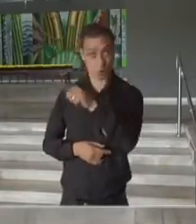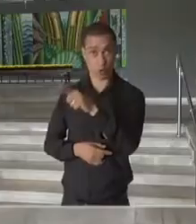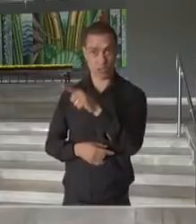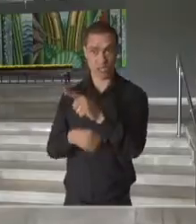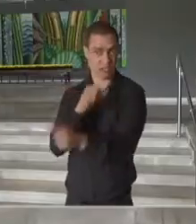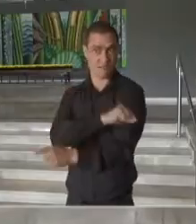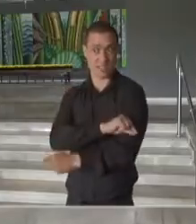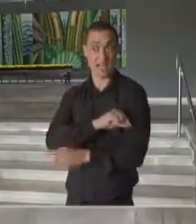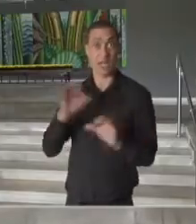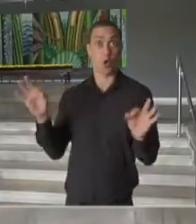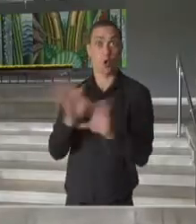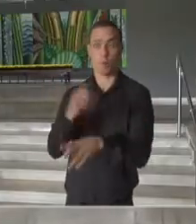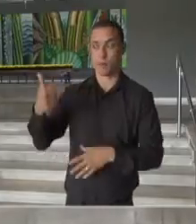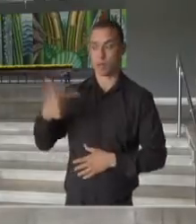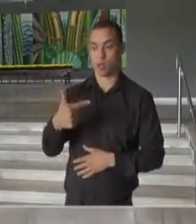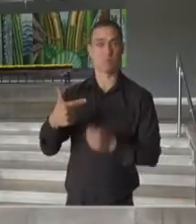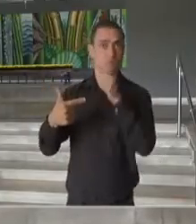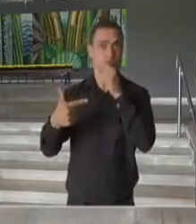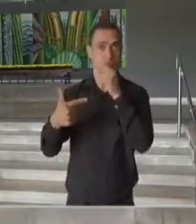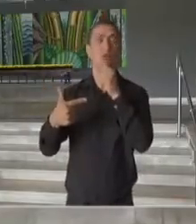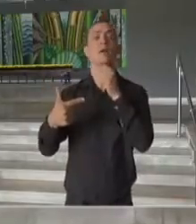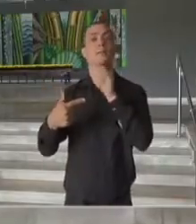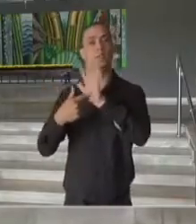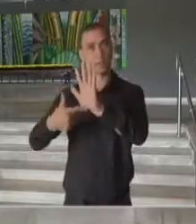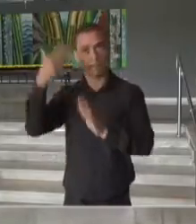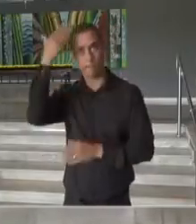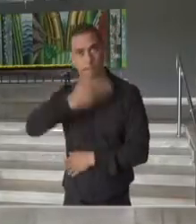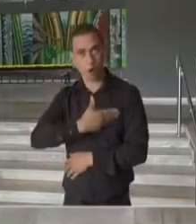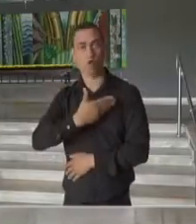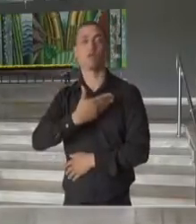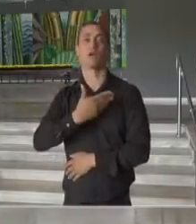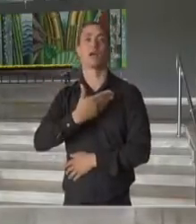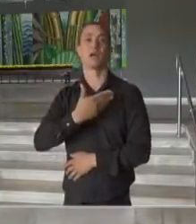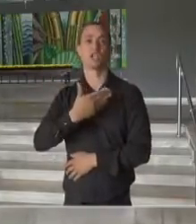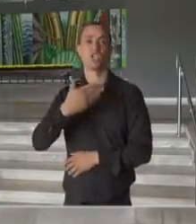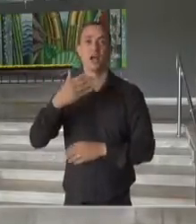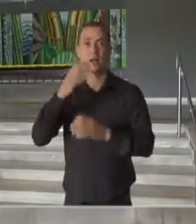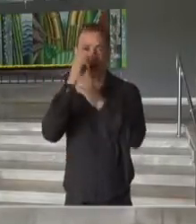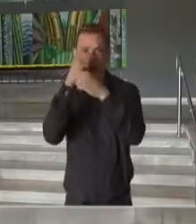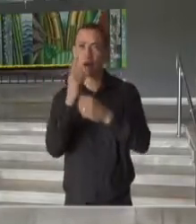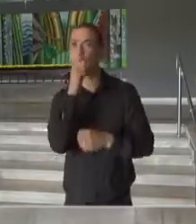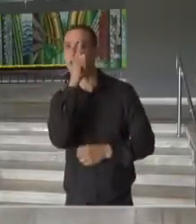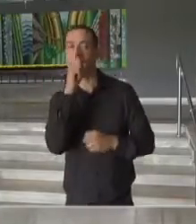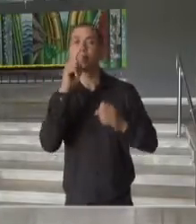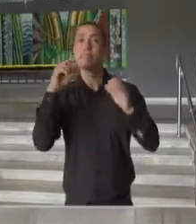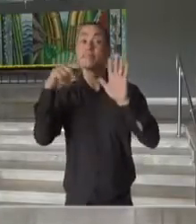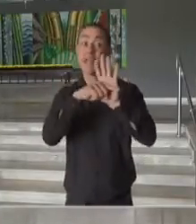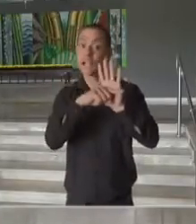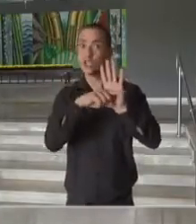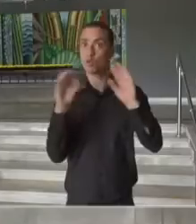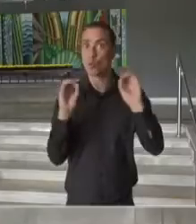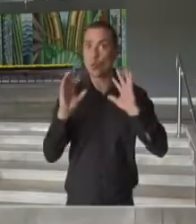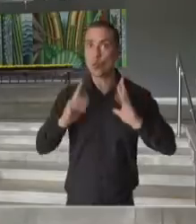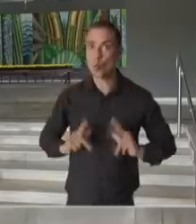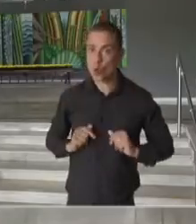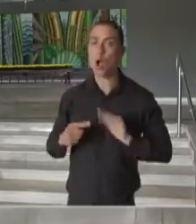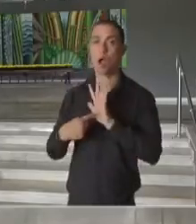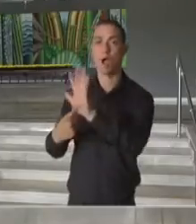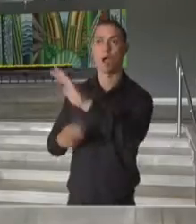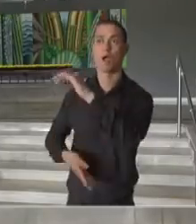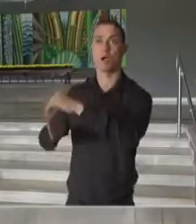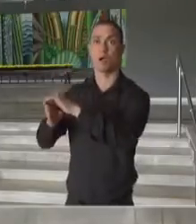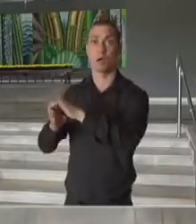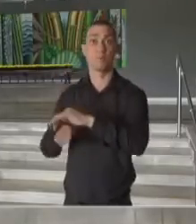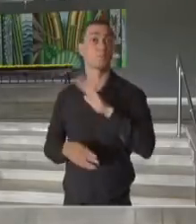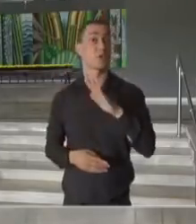vacinadas devem apresentar testes negativos para ingresso e o que ninguém